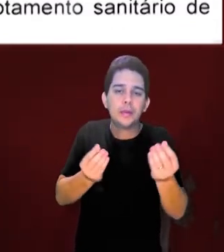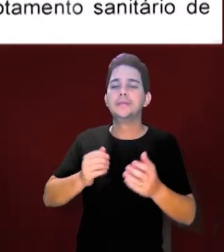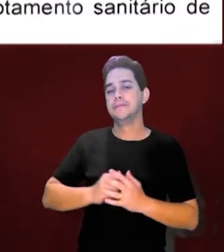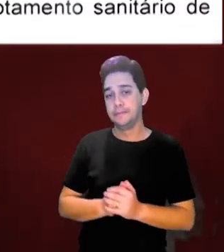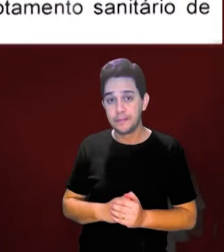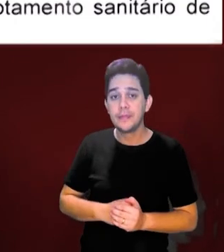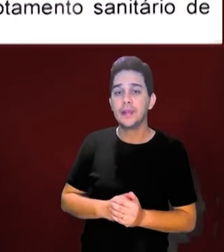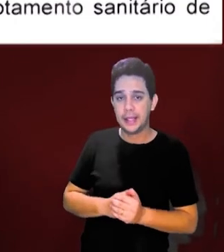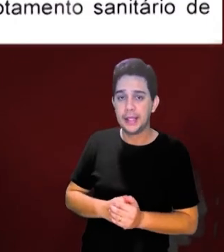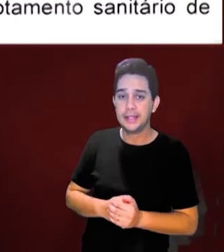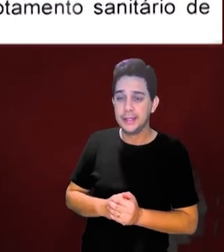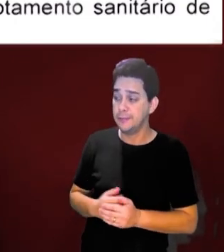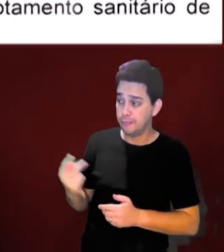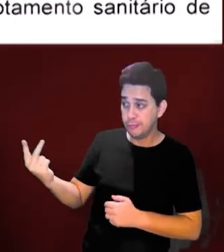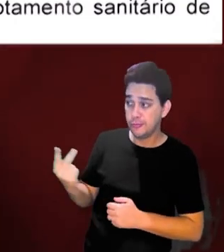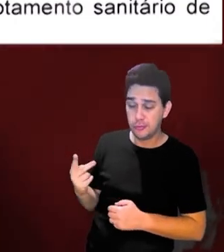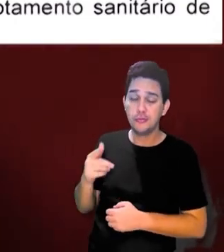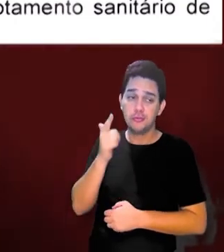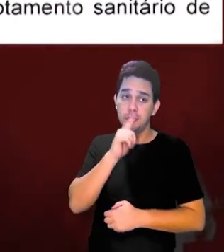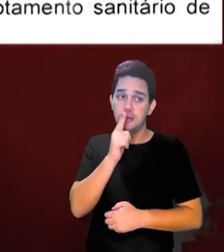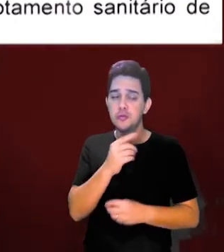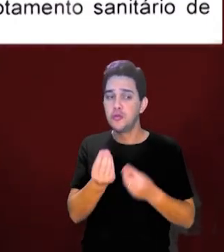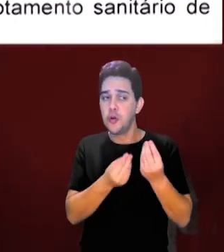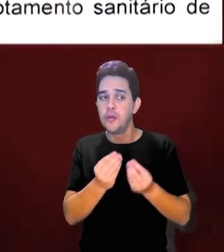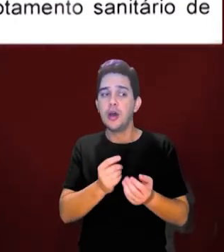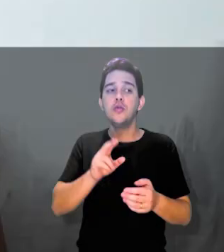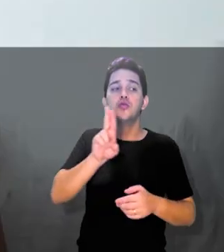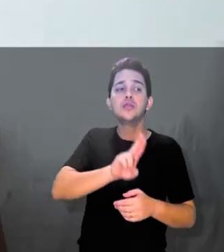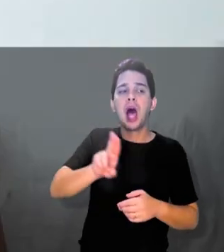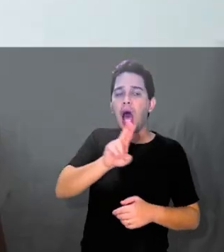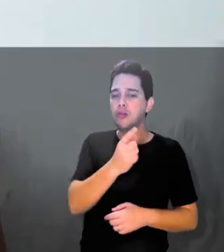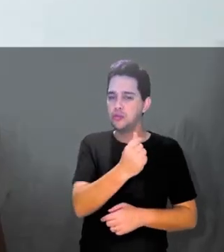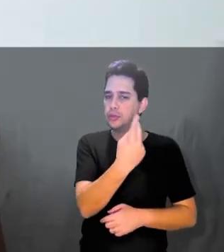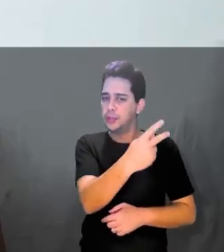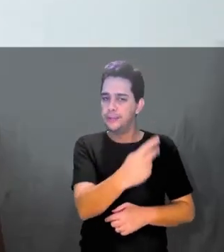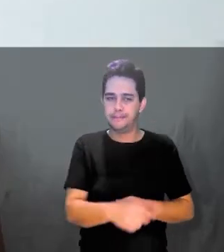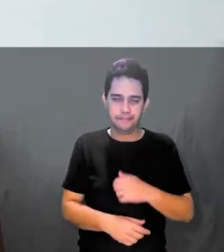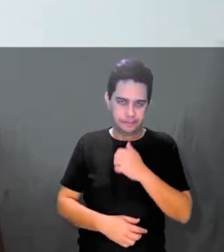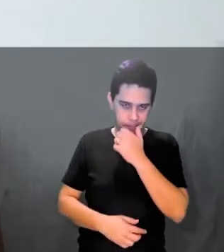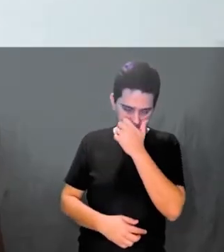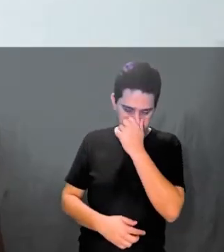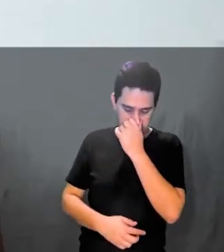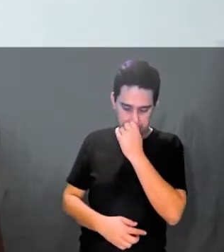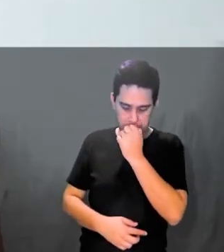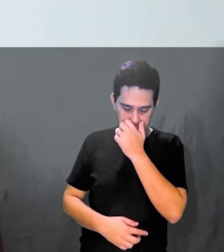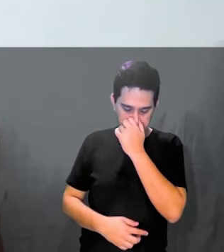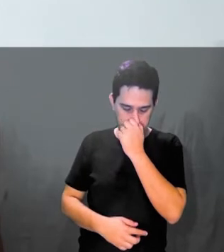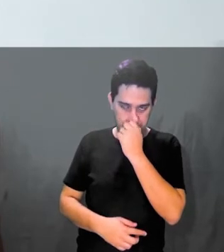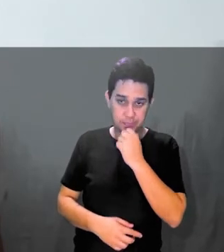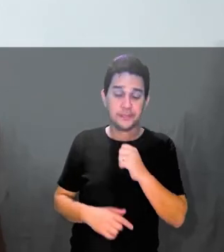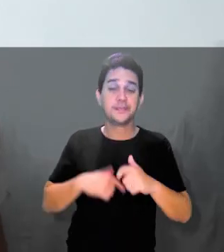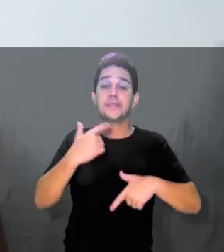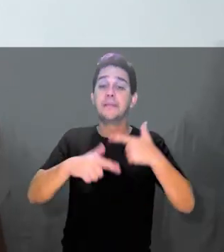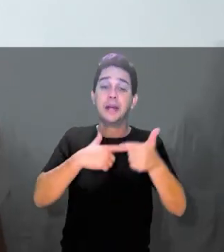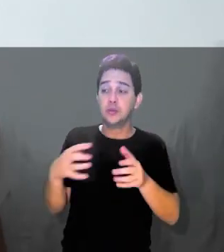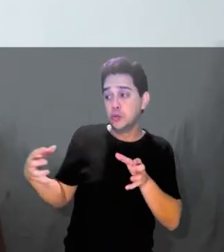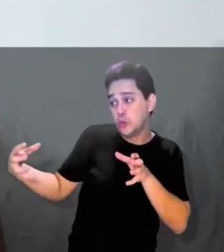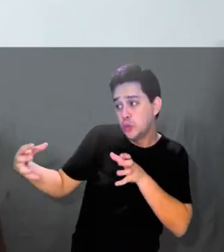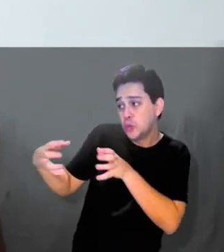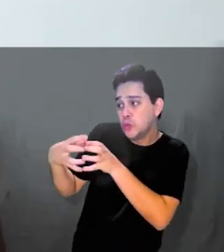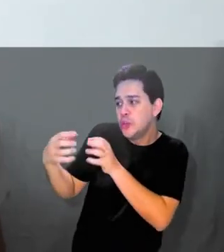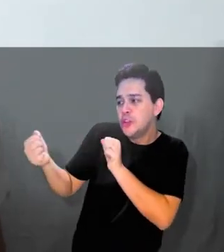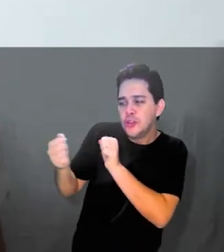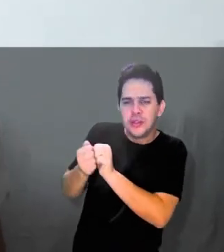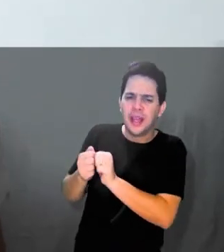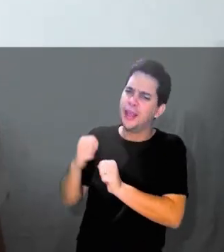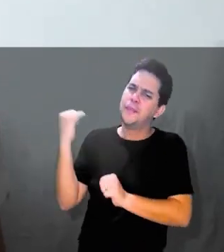verbas, da execução dessas verbas. Uma atuação preventiva é sempre importante, ela sempre mais deve